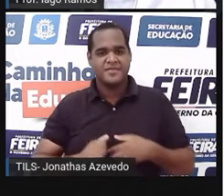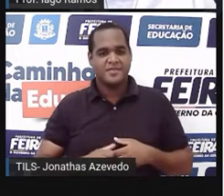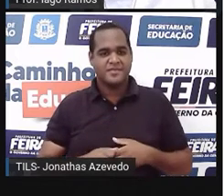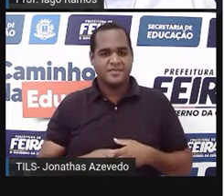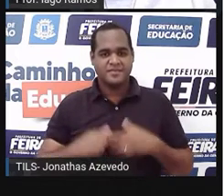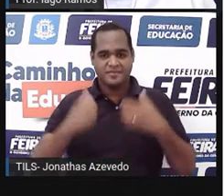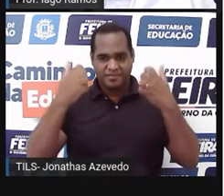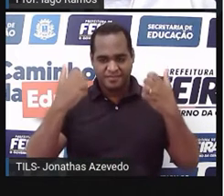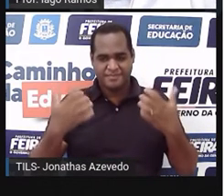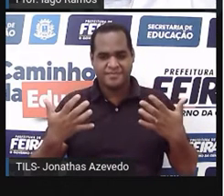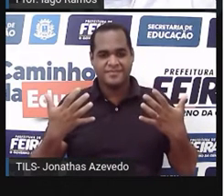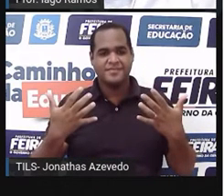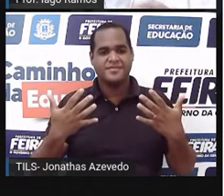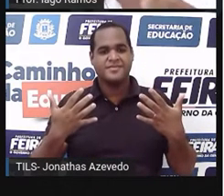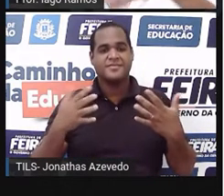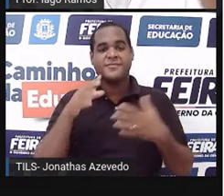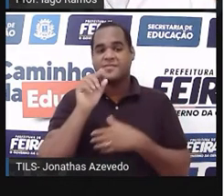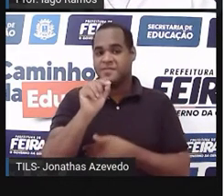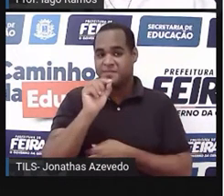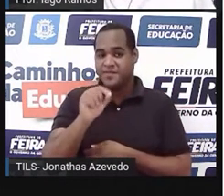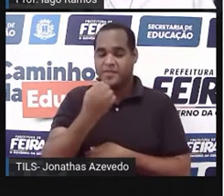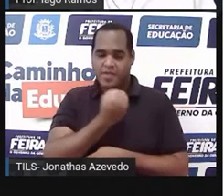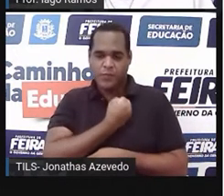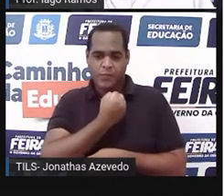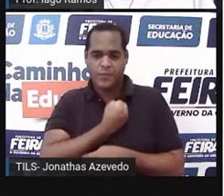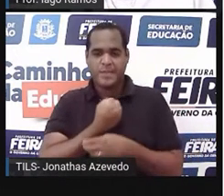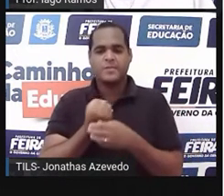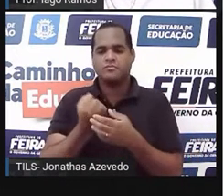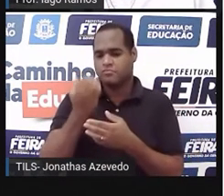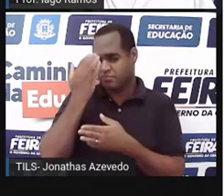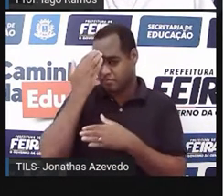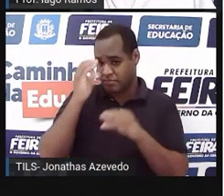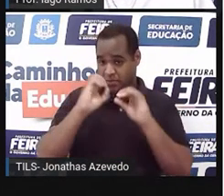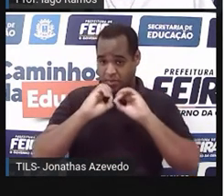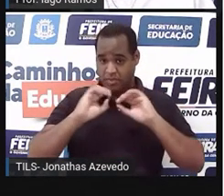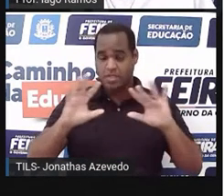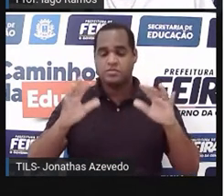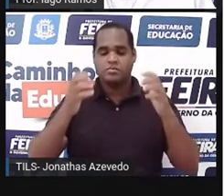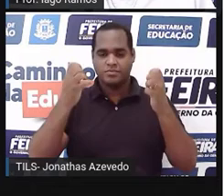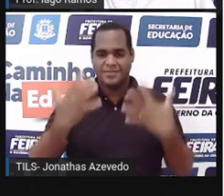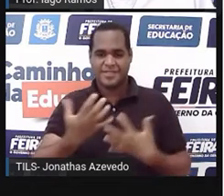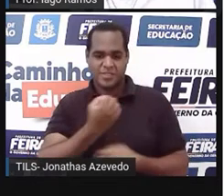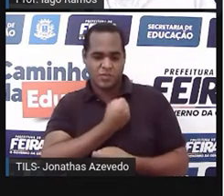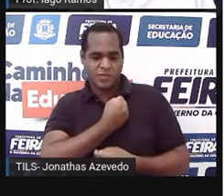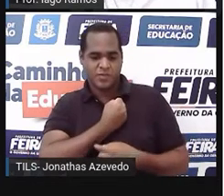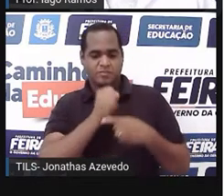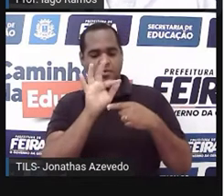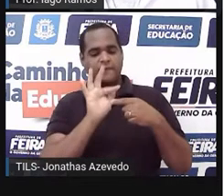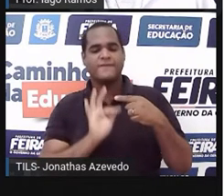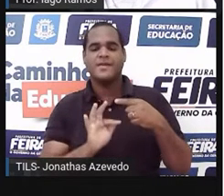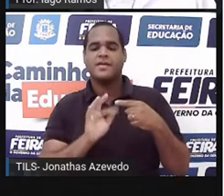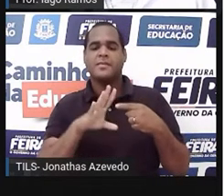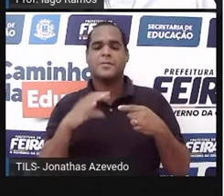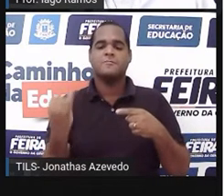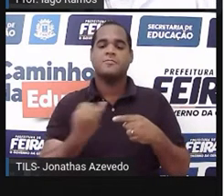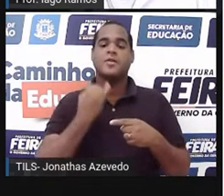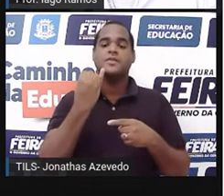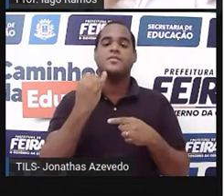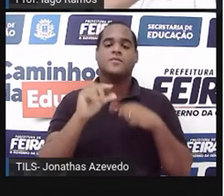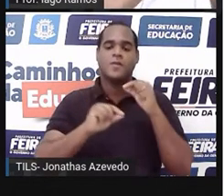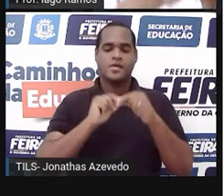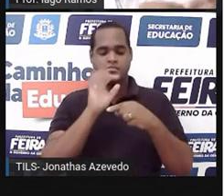eu diria que dos números que a gente entende como números racionais, o mais importante é a fração,